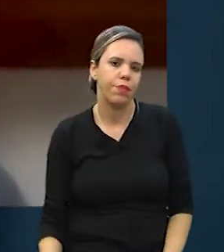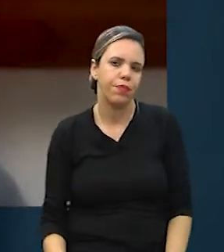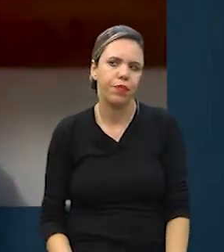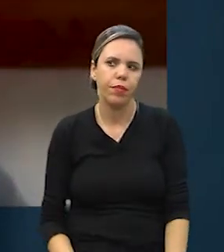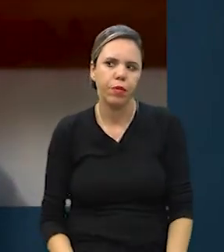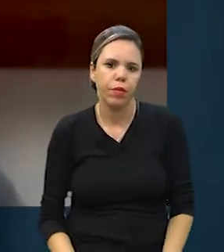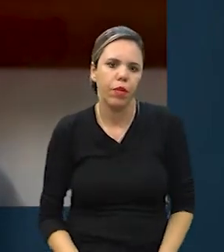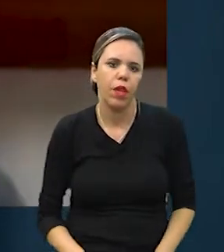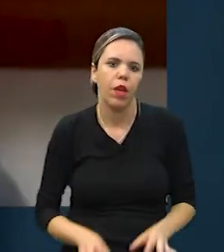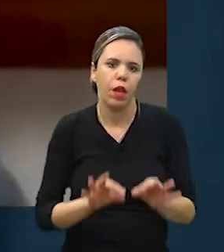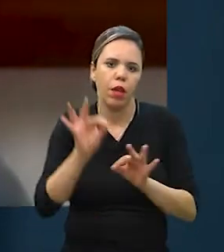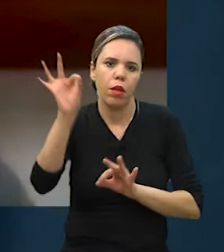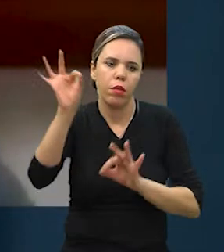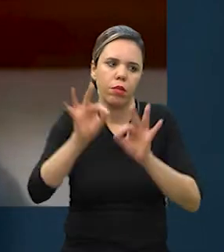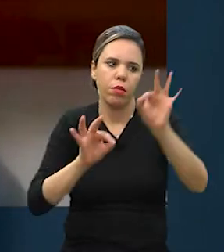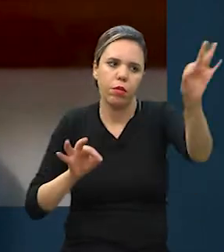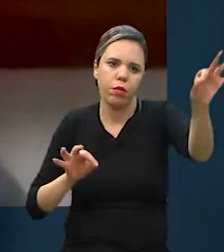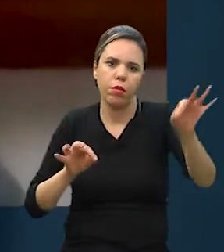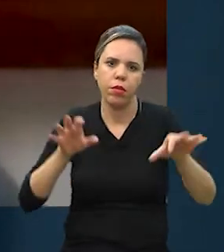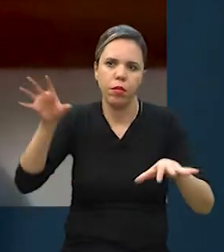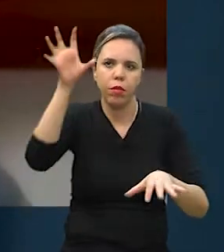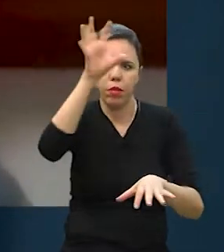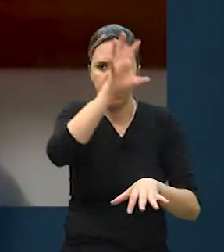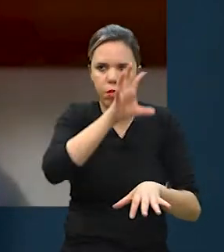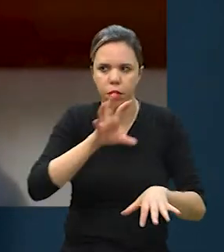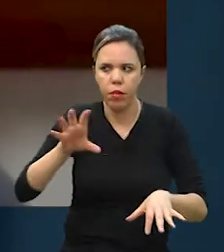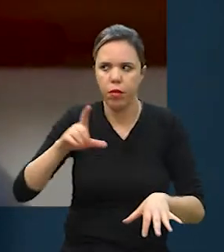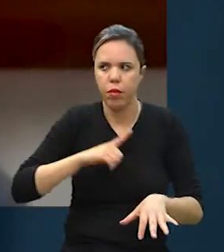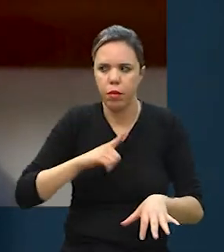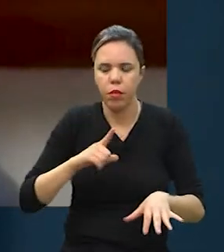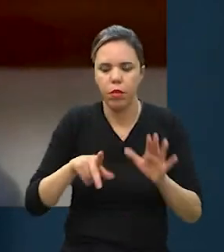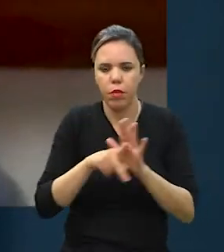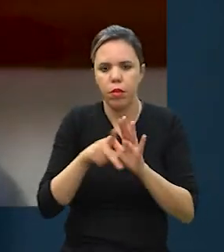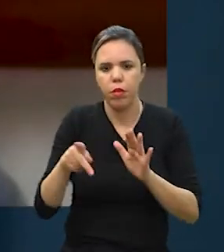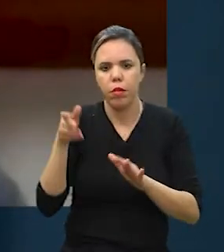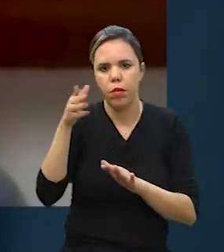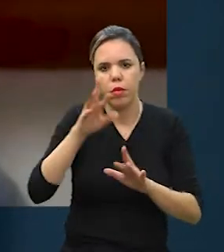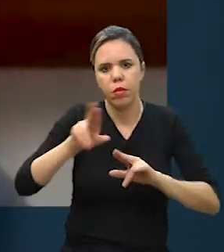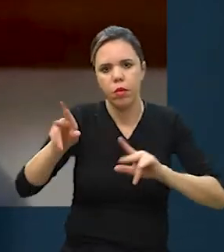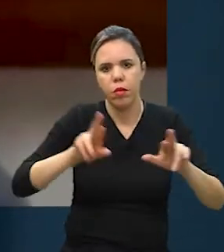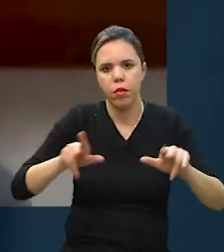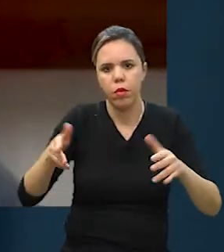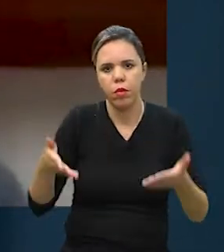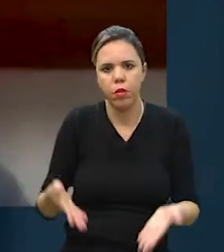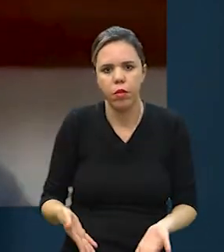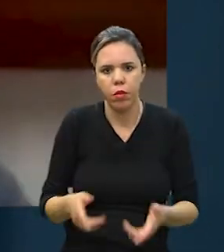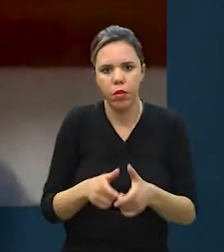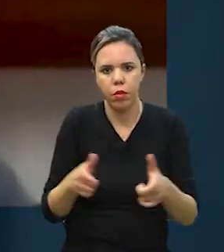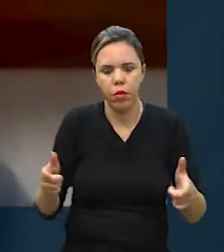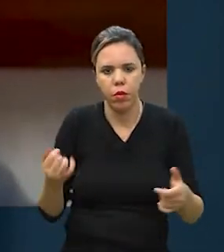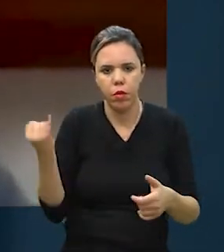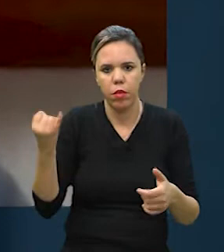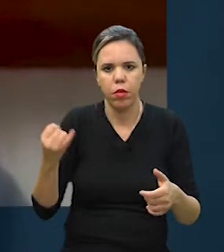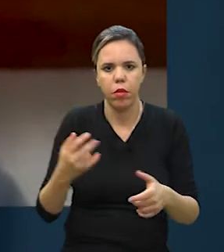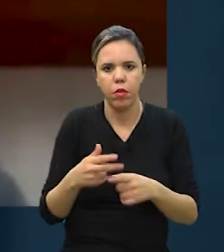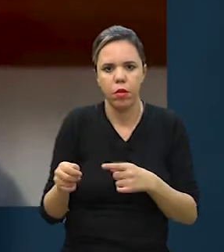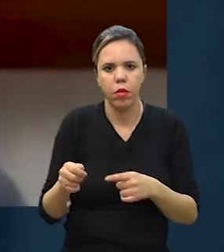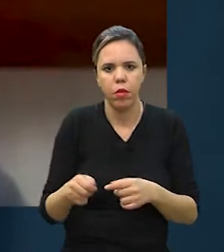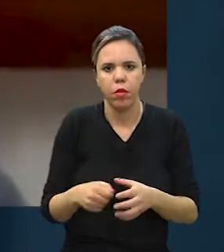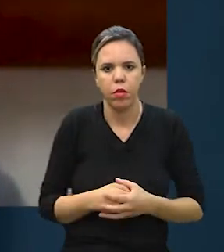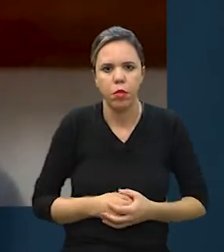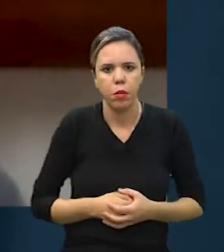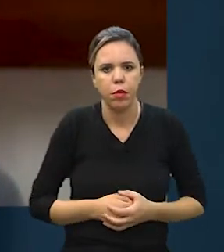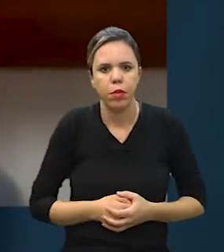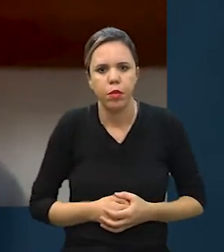O Iapocauxui, cada área, cada região tem uma peculiaridade. Essa aqui é o grande trunfo, mas também